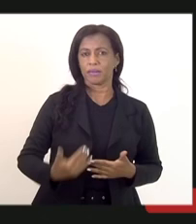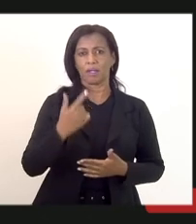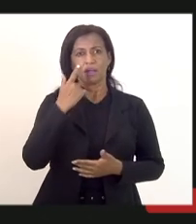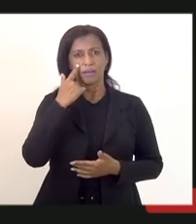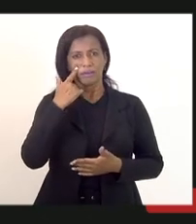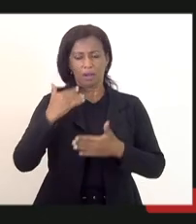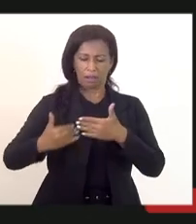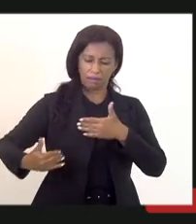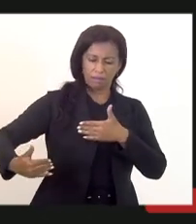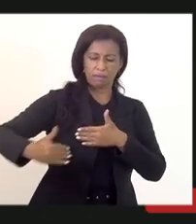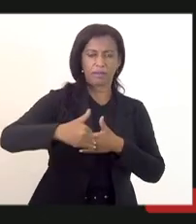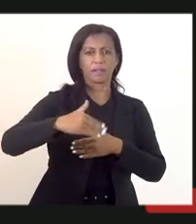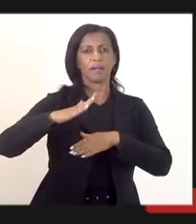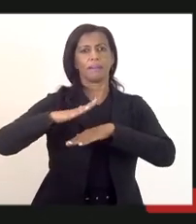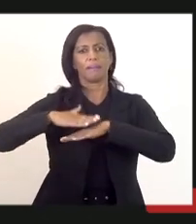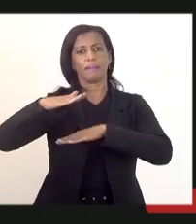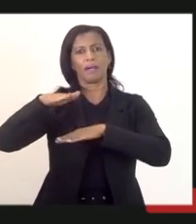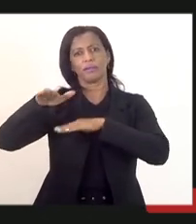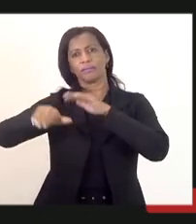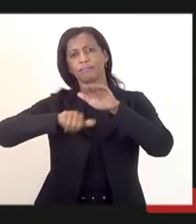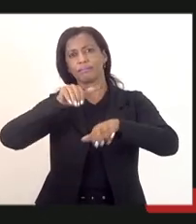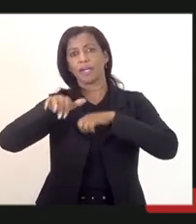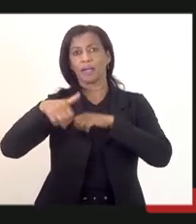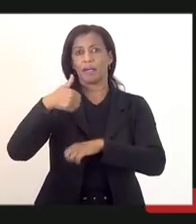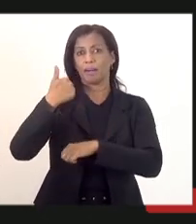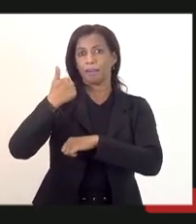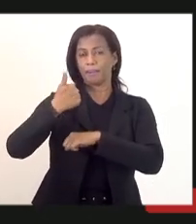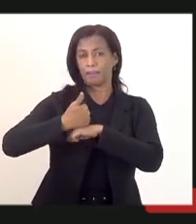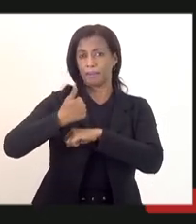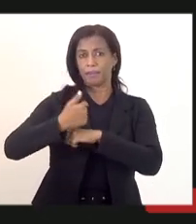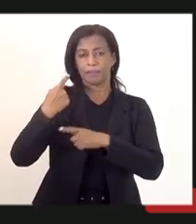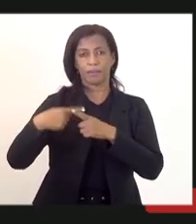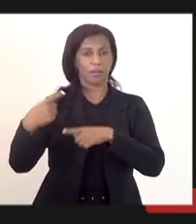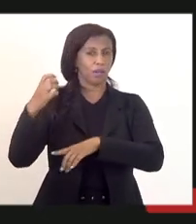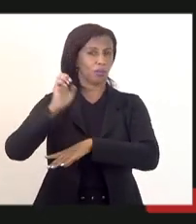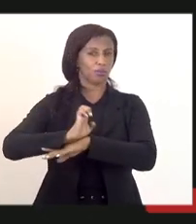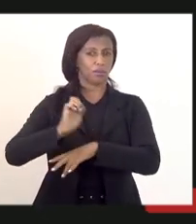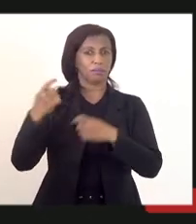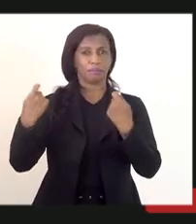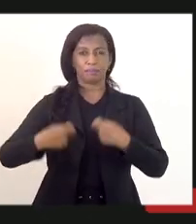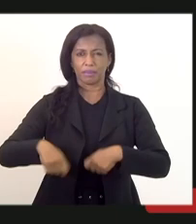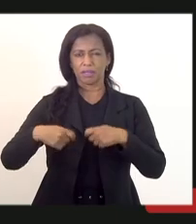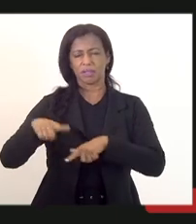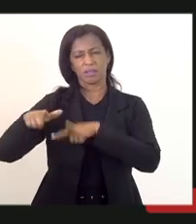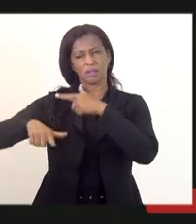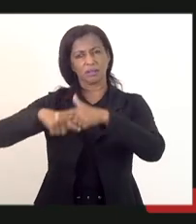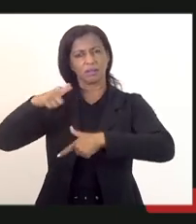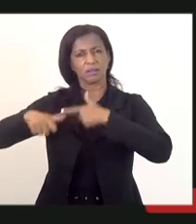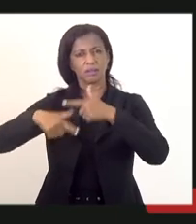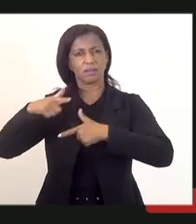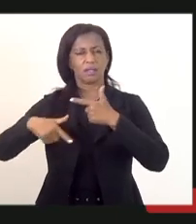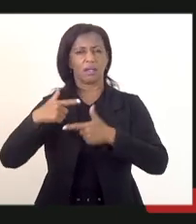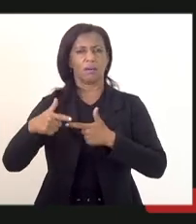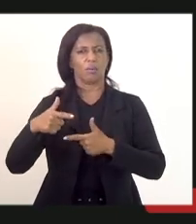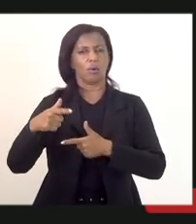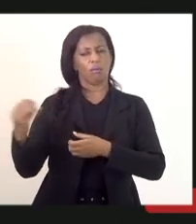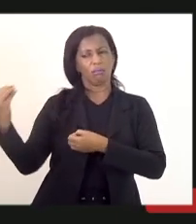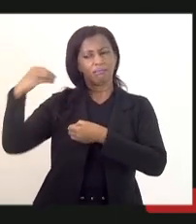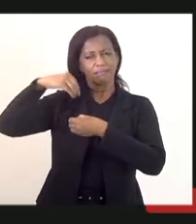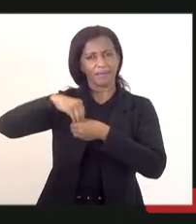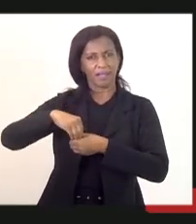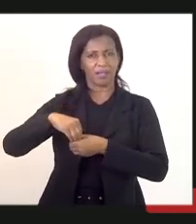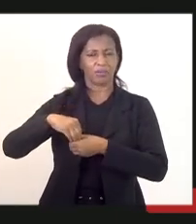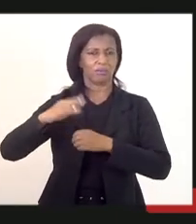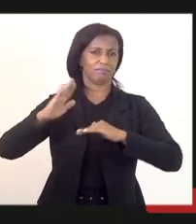nessas convocações primeiro porque o estado precisa desses servidores exercendo a sua função e